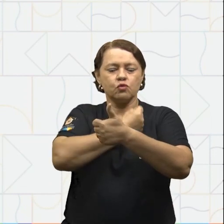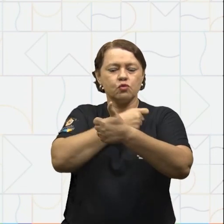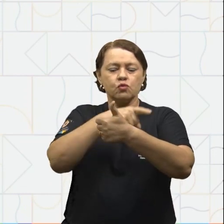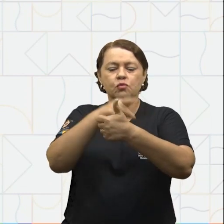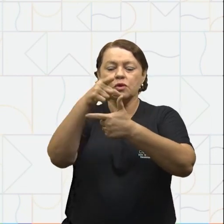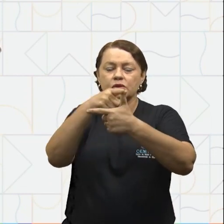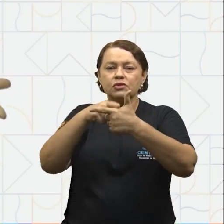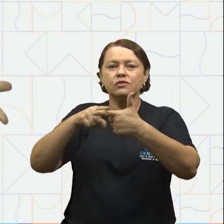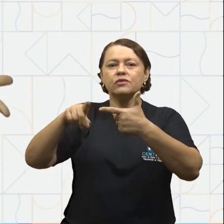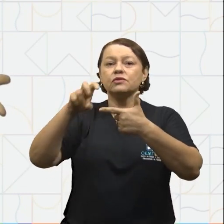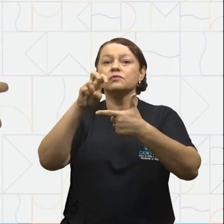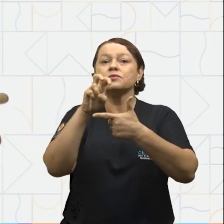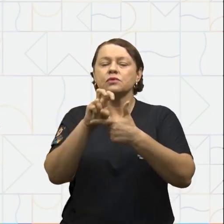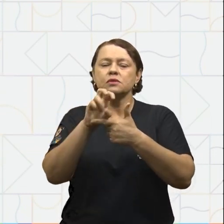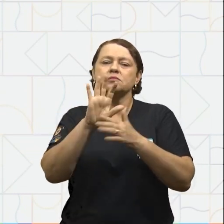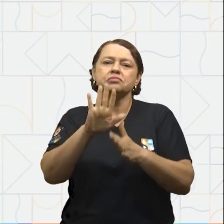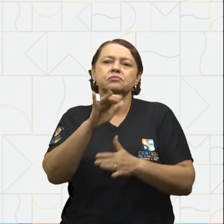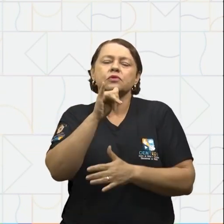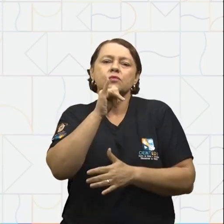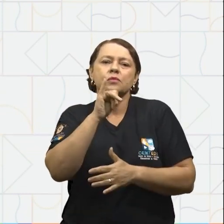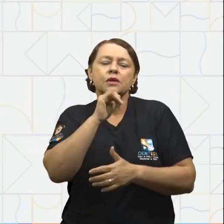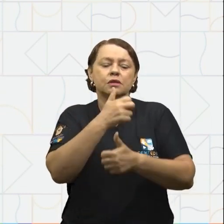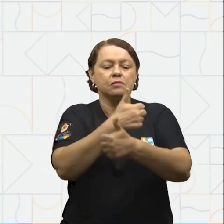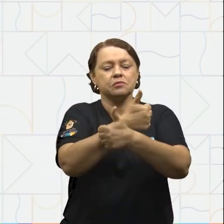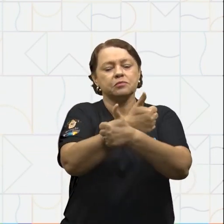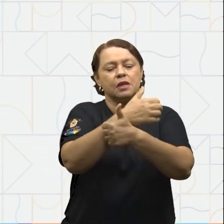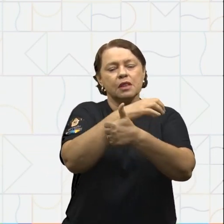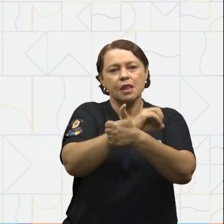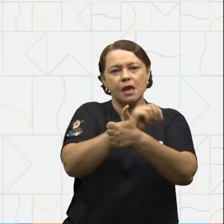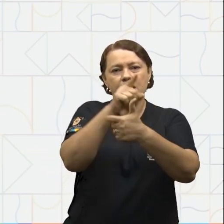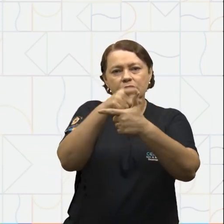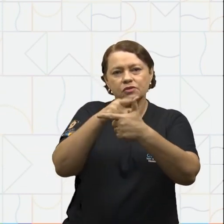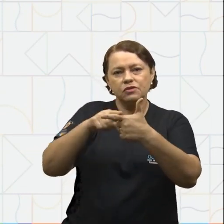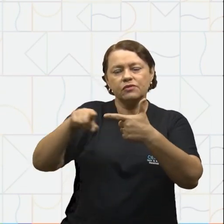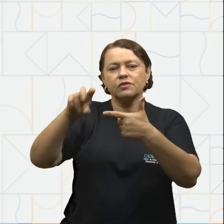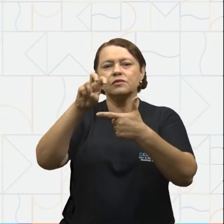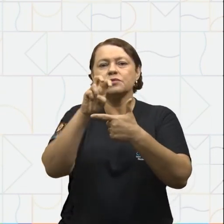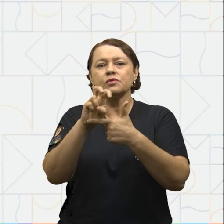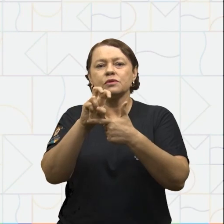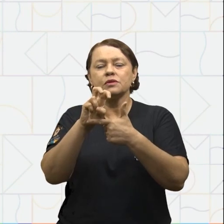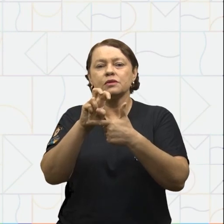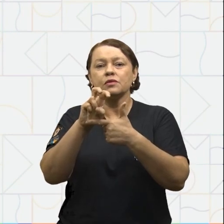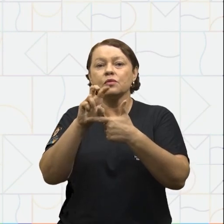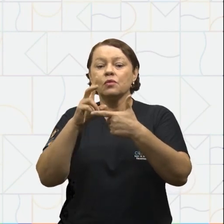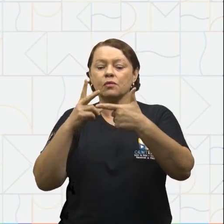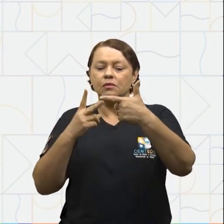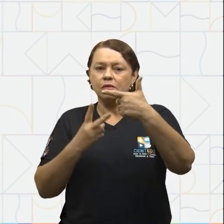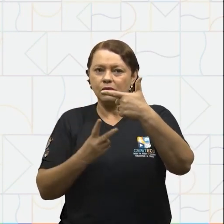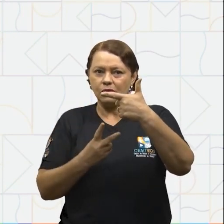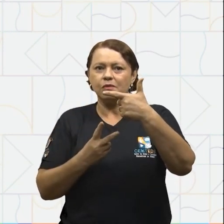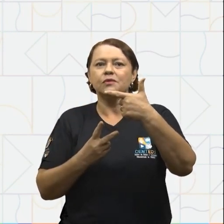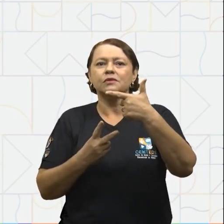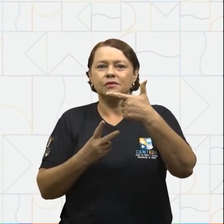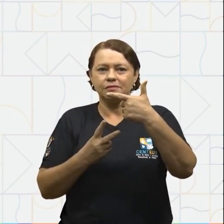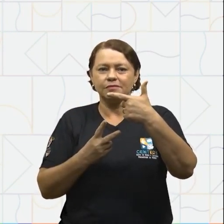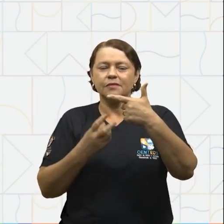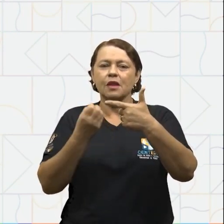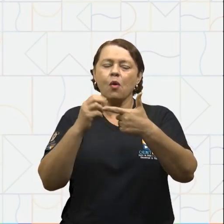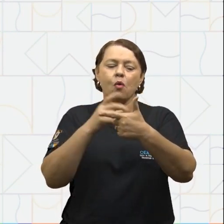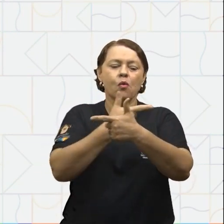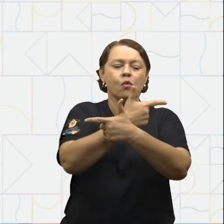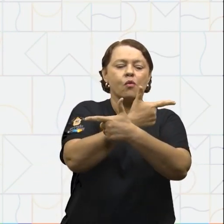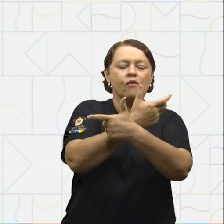cinco. Como, por exemplo, dez dividido para cinco é igual a dois. Ou